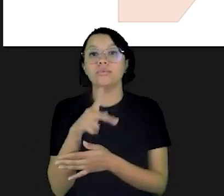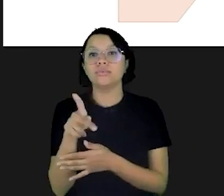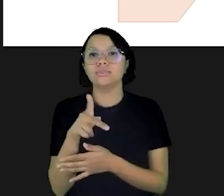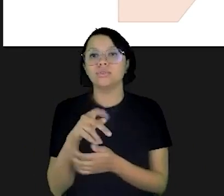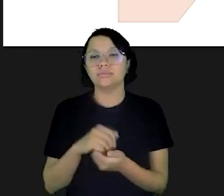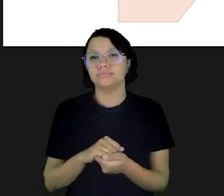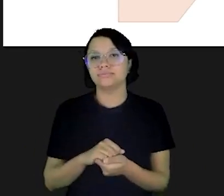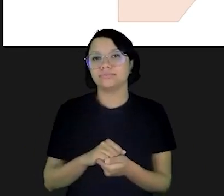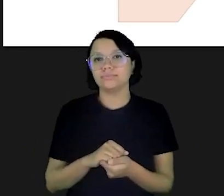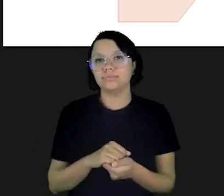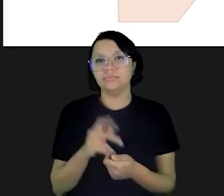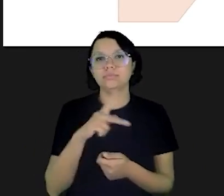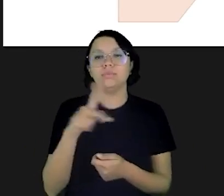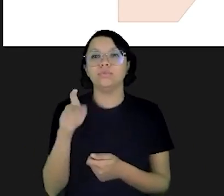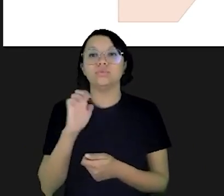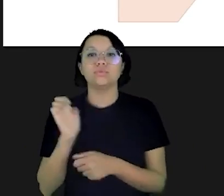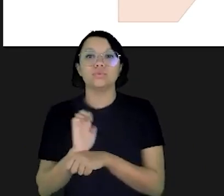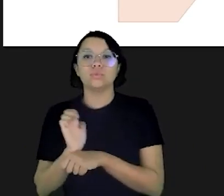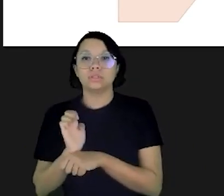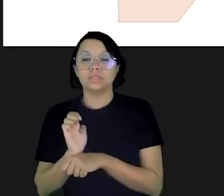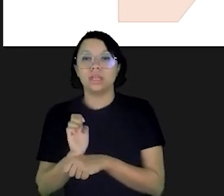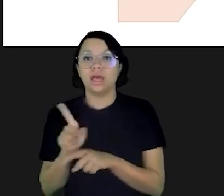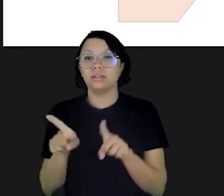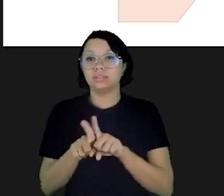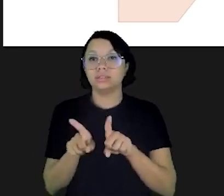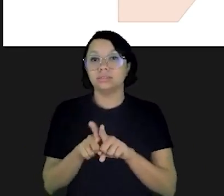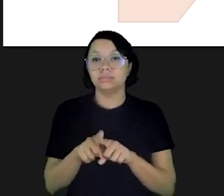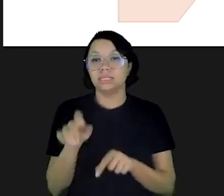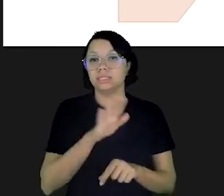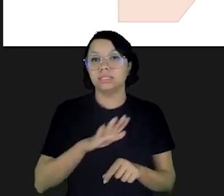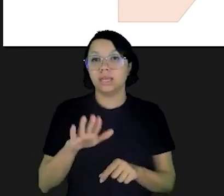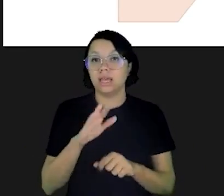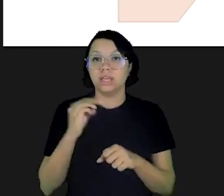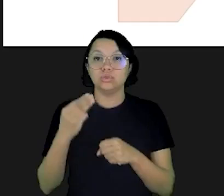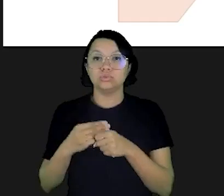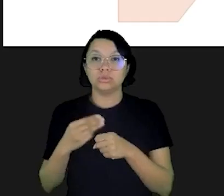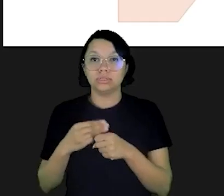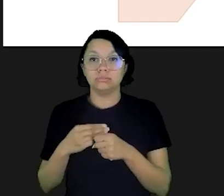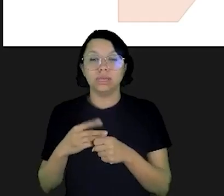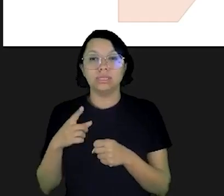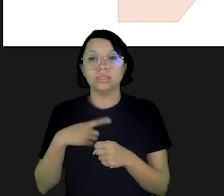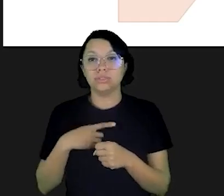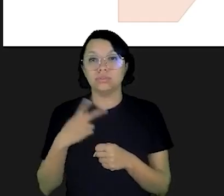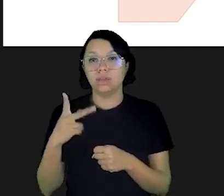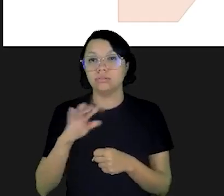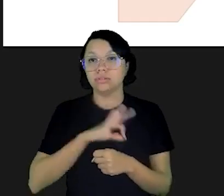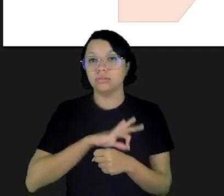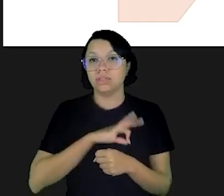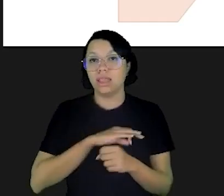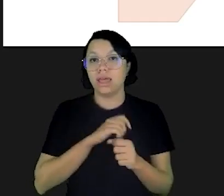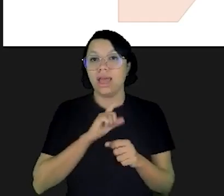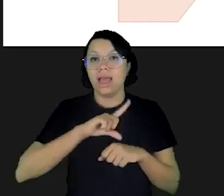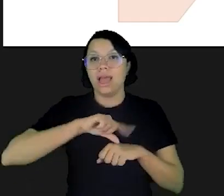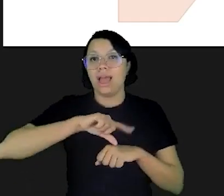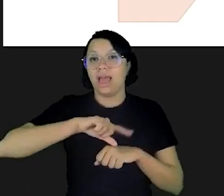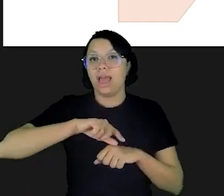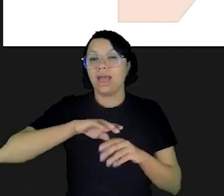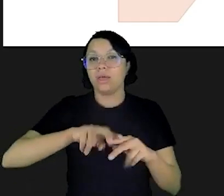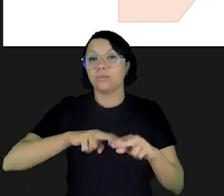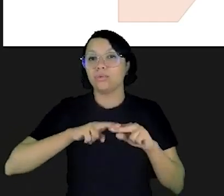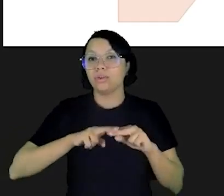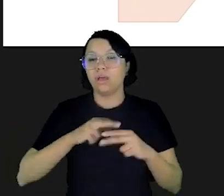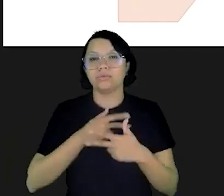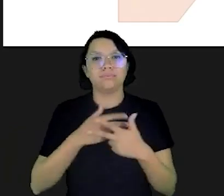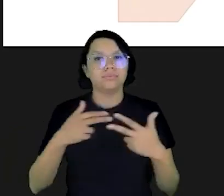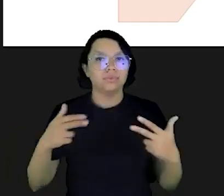aconteceu por exemplo com professores recentemente professores do estado e mesmo professores das redes municipais que